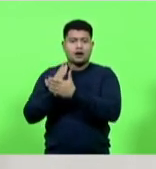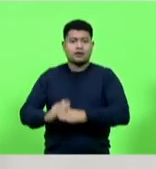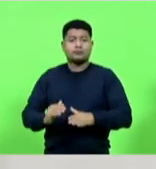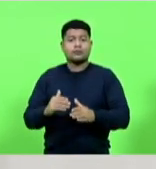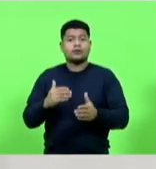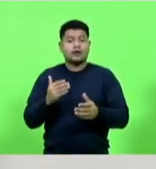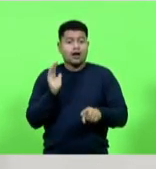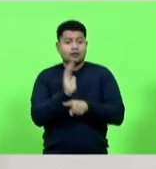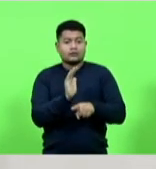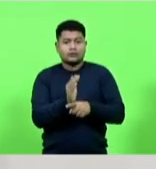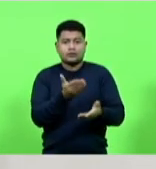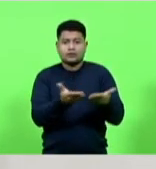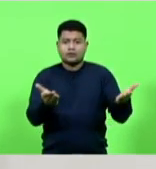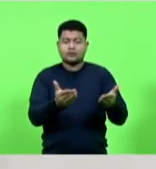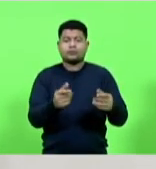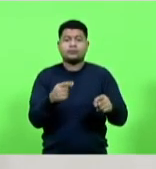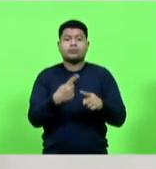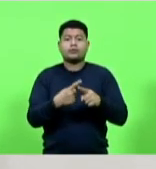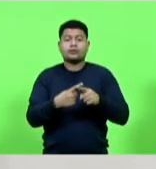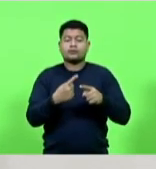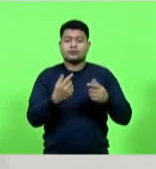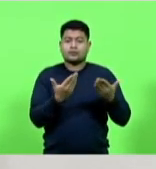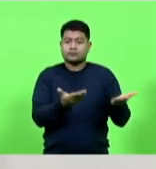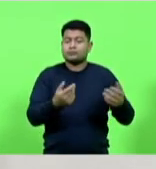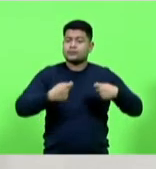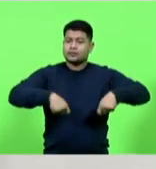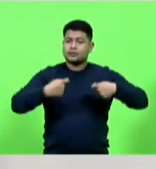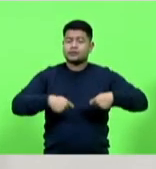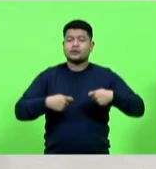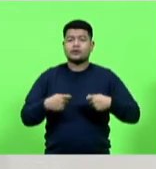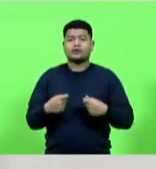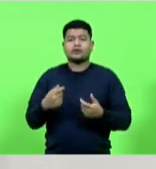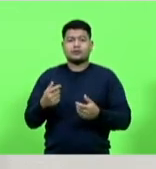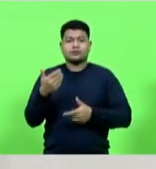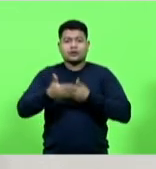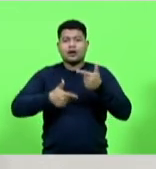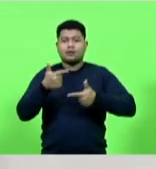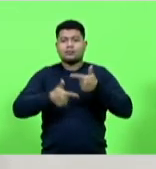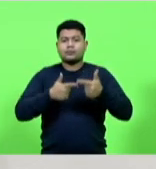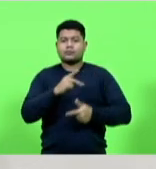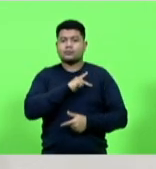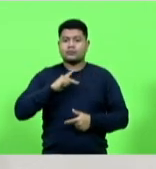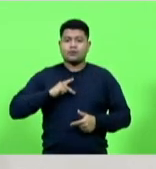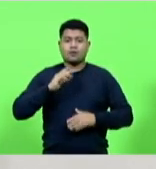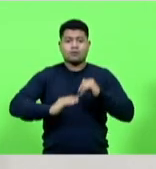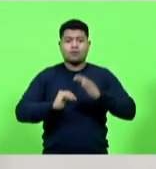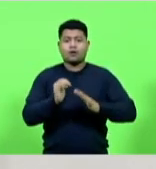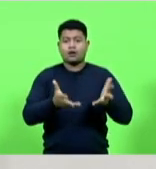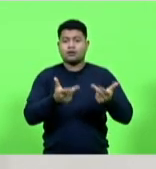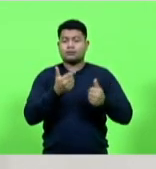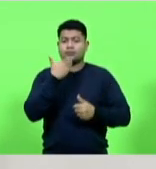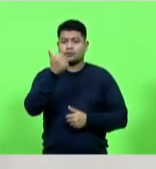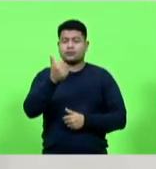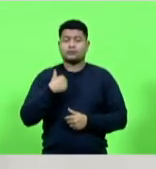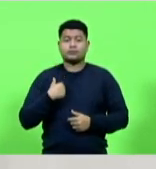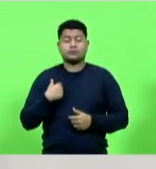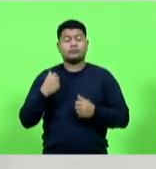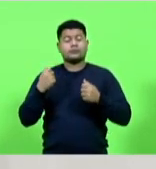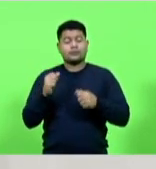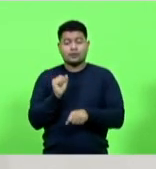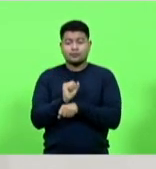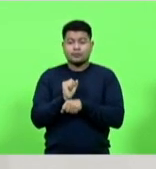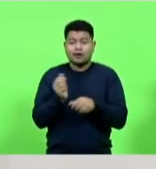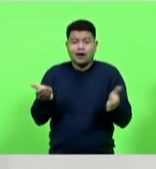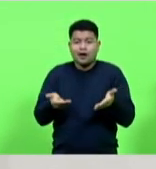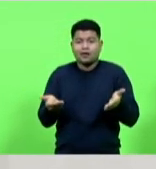eficiente e de melhor qualidade espero através desse relato senhoras e senhores ter comprovado